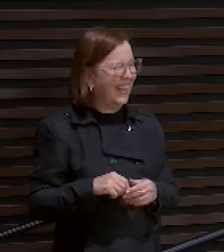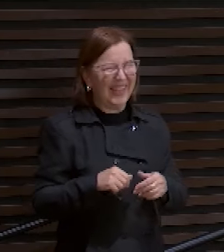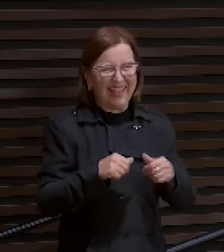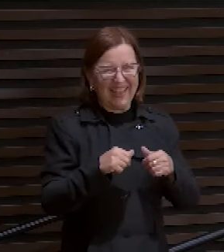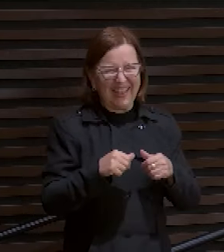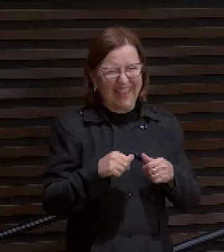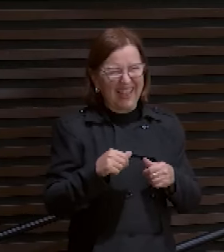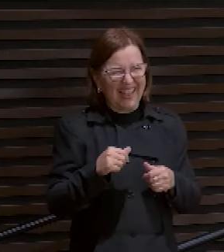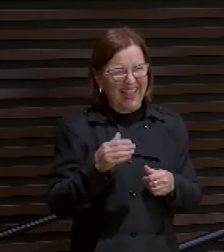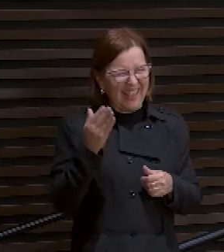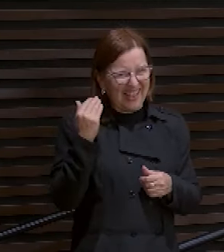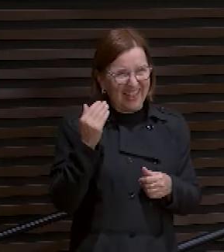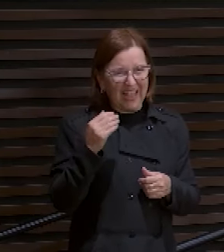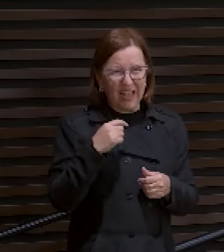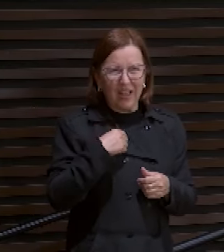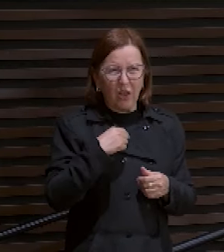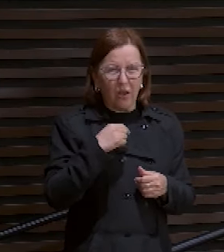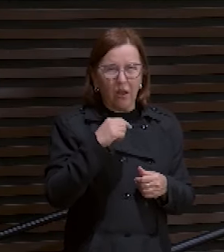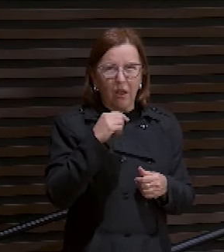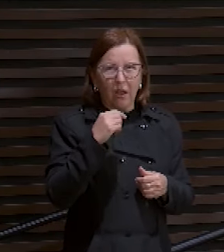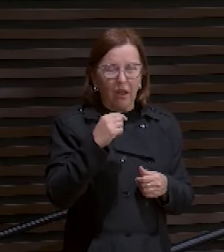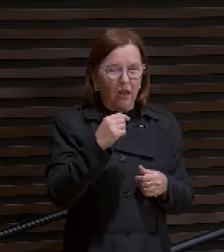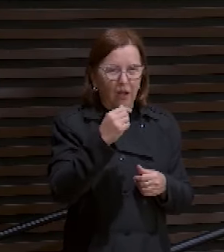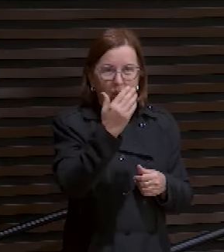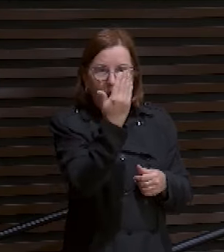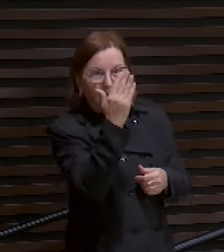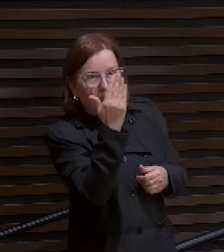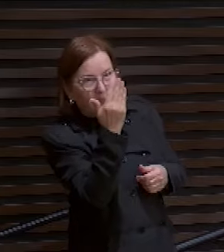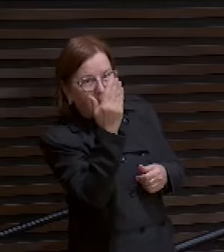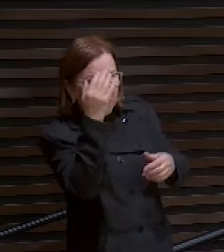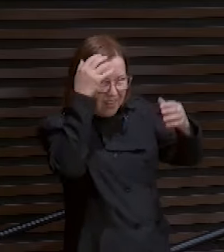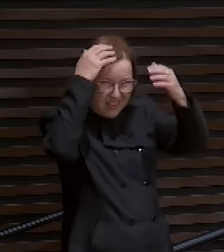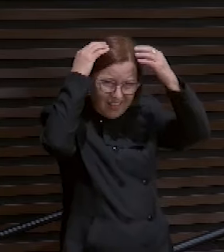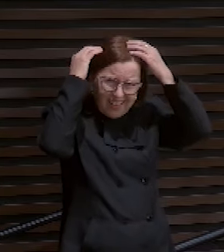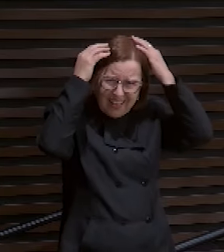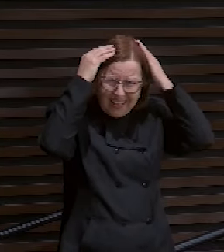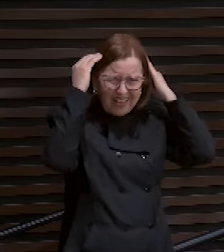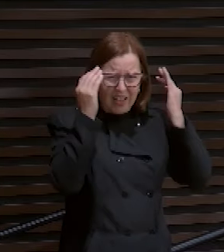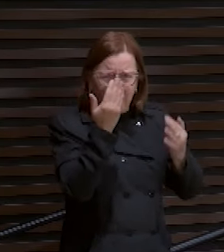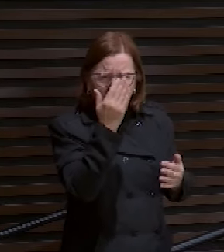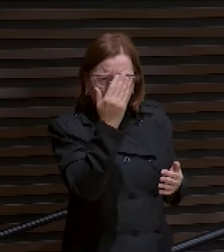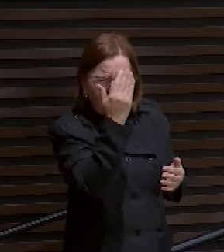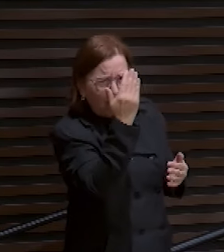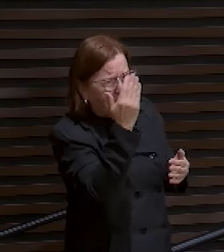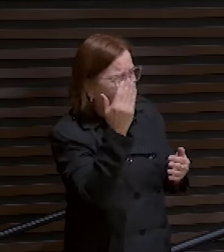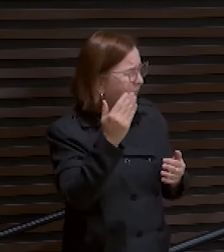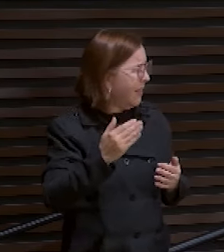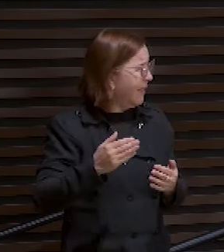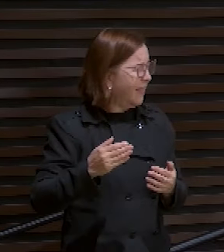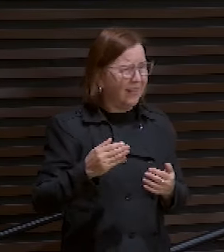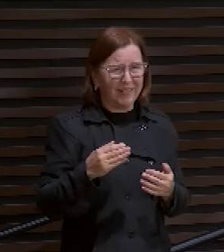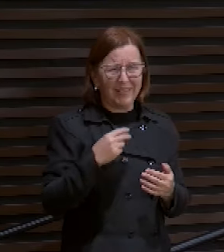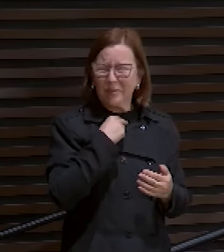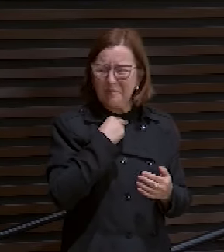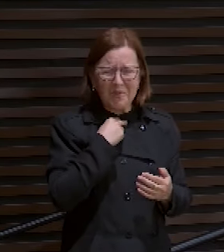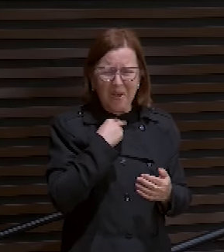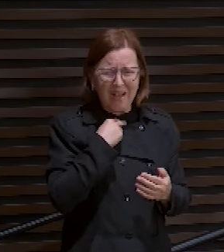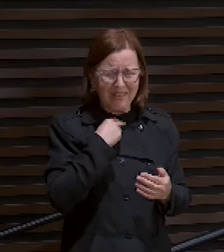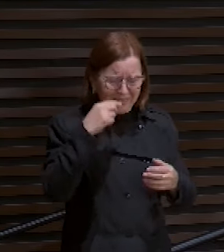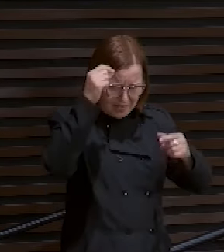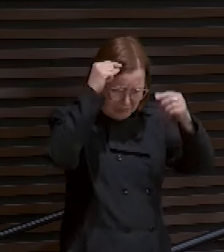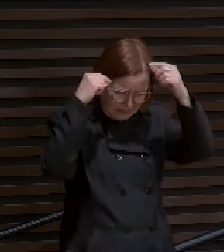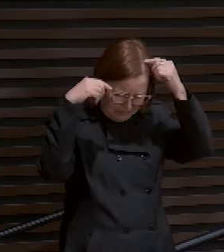está tudo feio, que não tem mais cabelo, tem que ficar assim lá agora. Falei, eu vou colocar o iPad assim. Está caindo tudo os